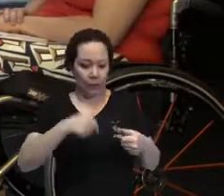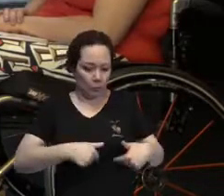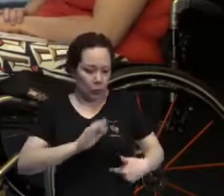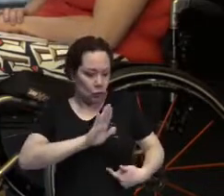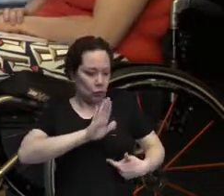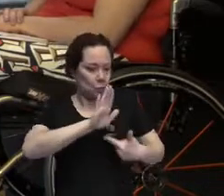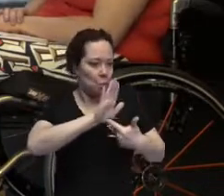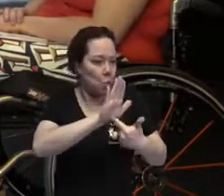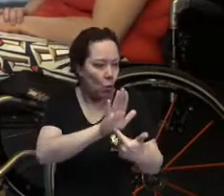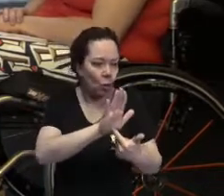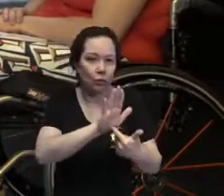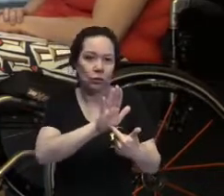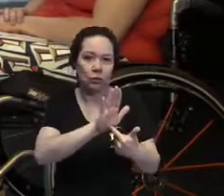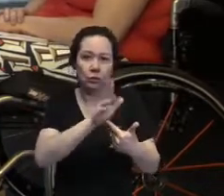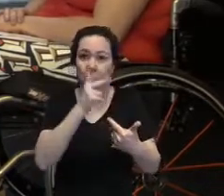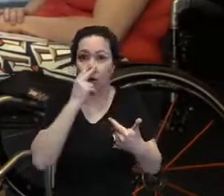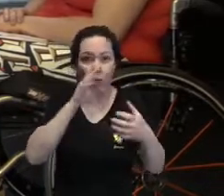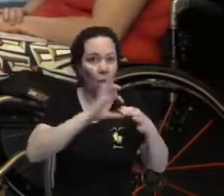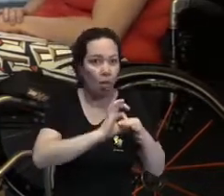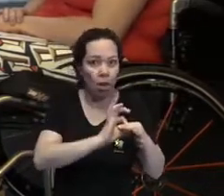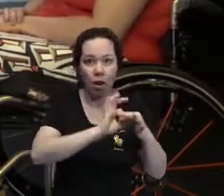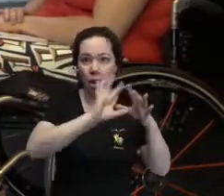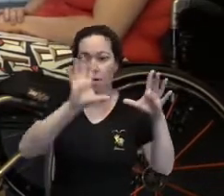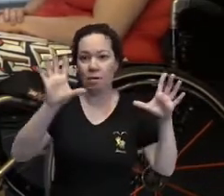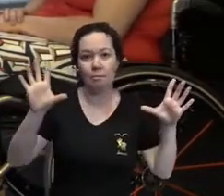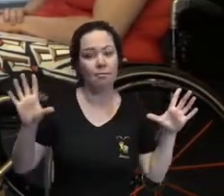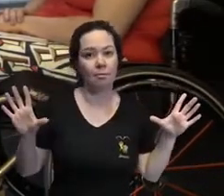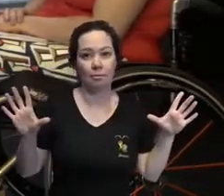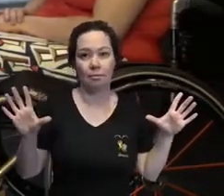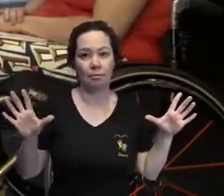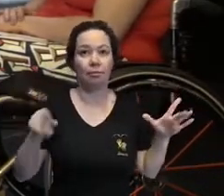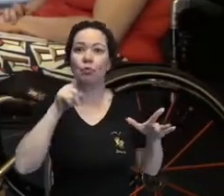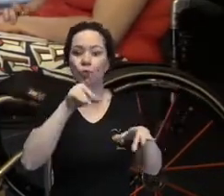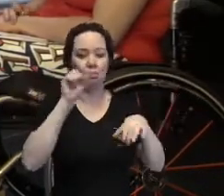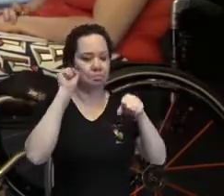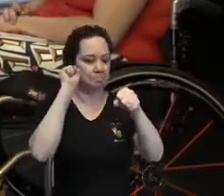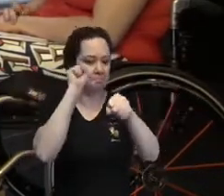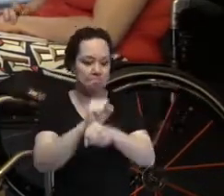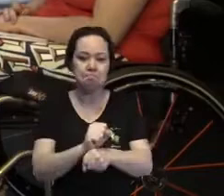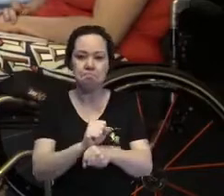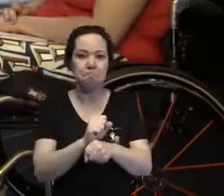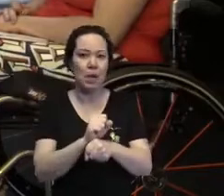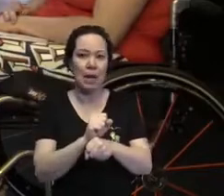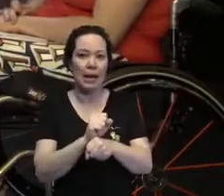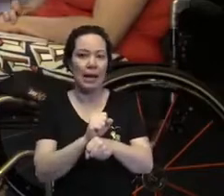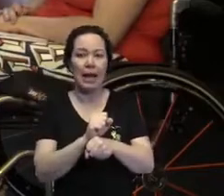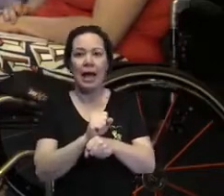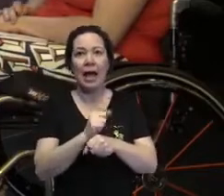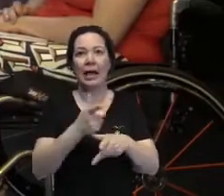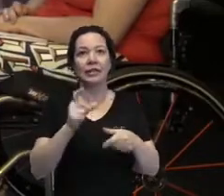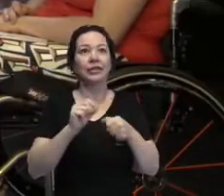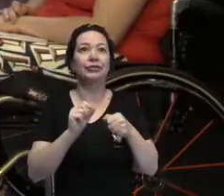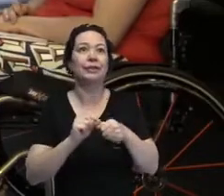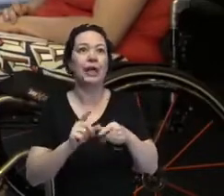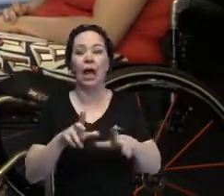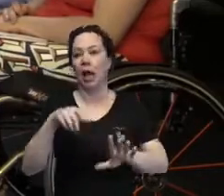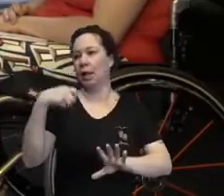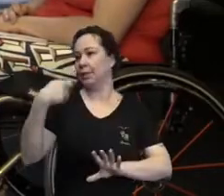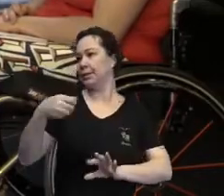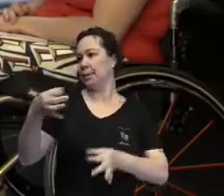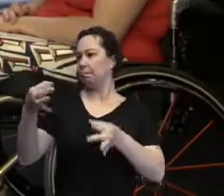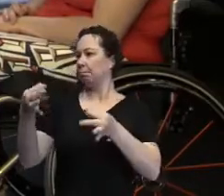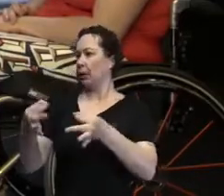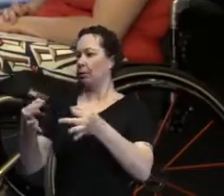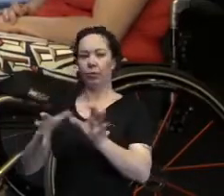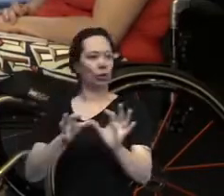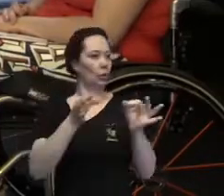liberta. Porque eu acho que quando a gente para de ficar sustentando essa narrativa dessa perfeição